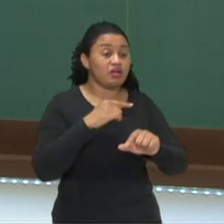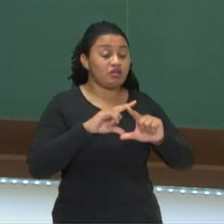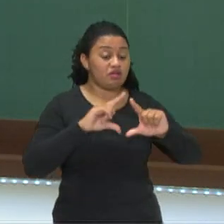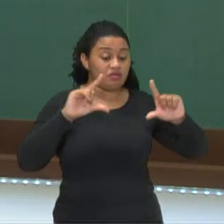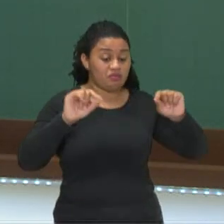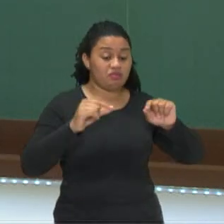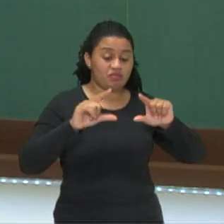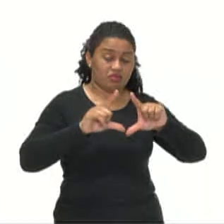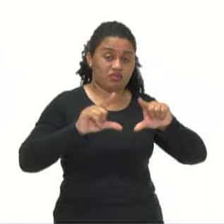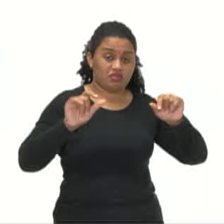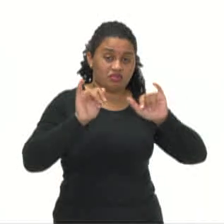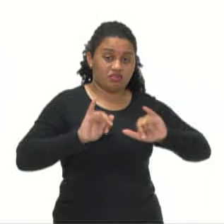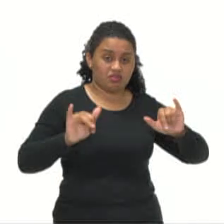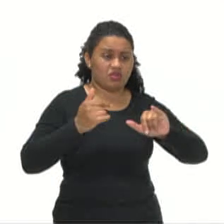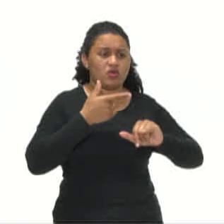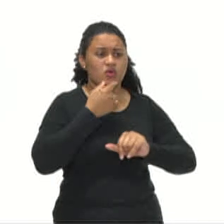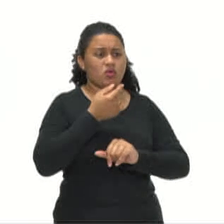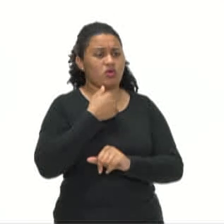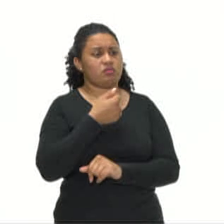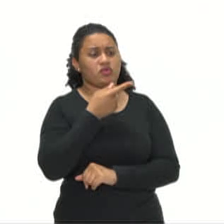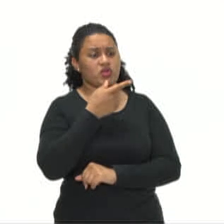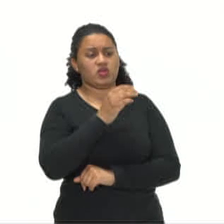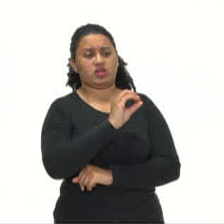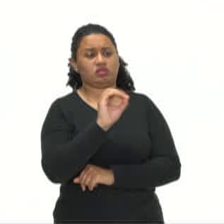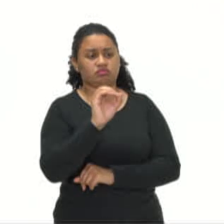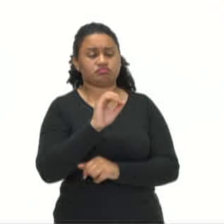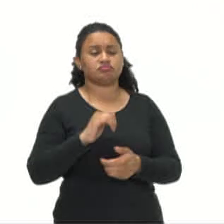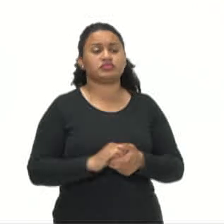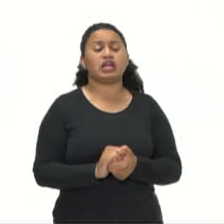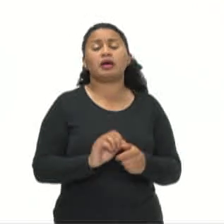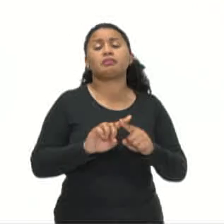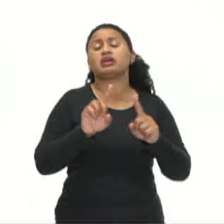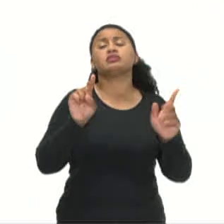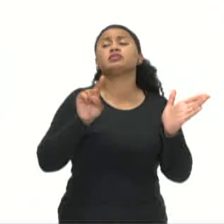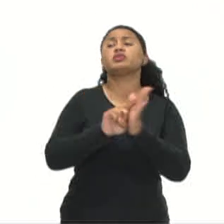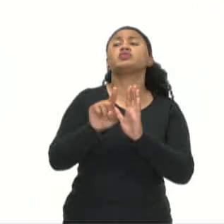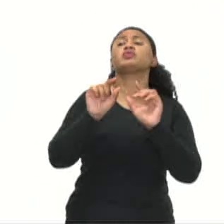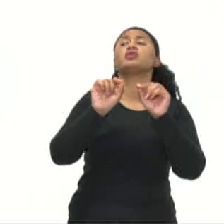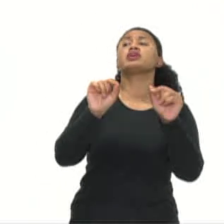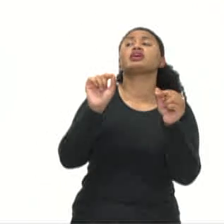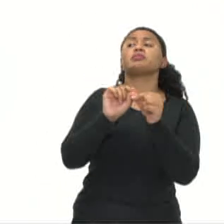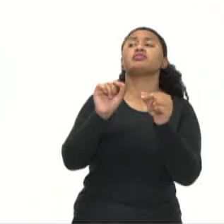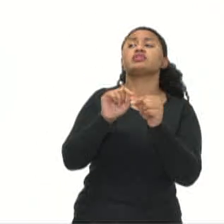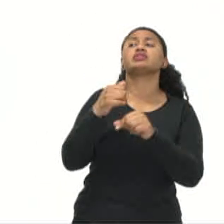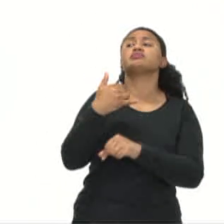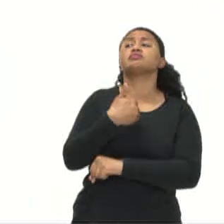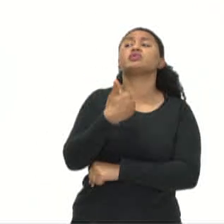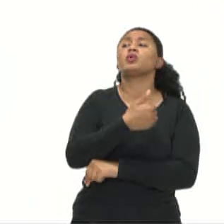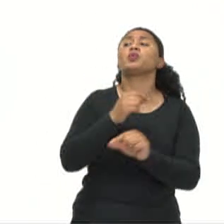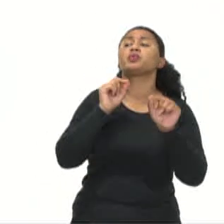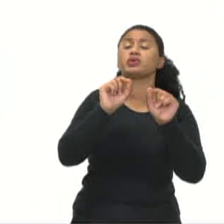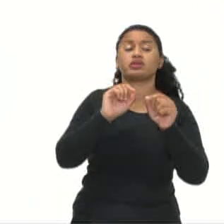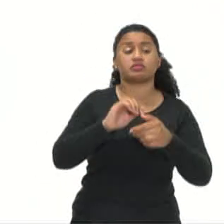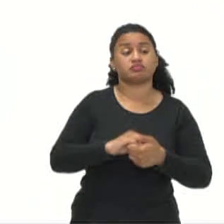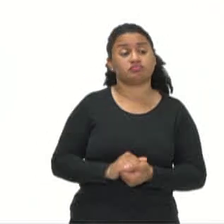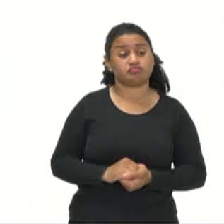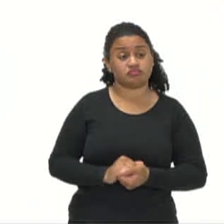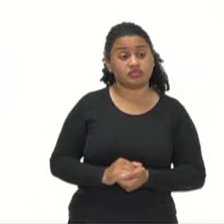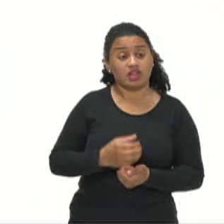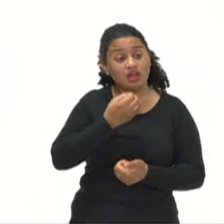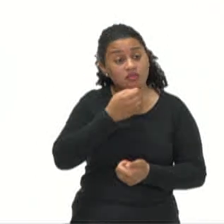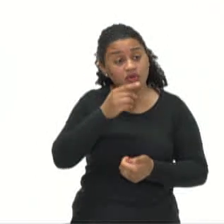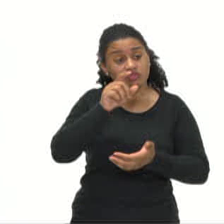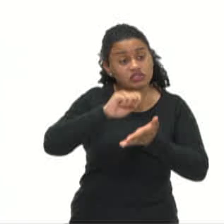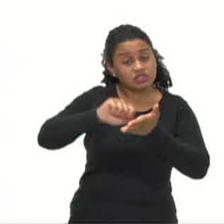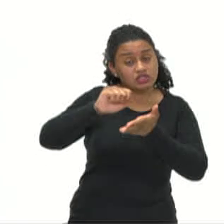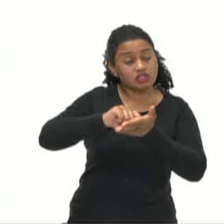notícia. O homem não comentou. Perguntou apenas o que era para ser tatuado. É bom você anotar,